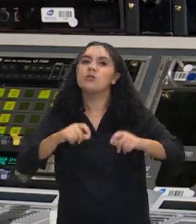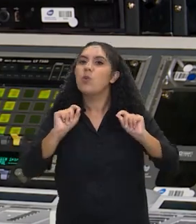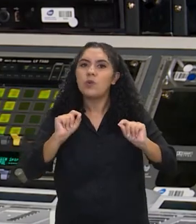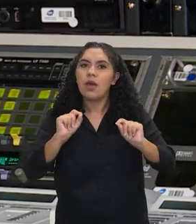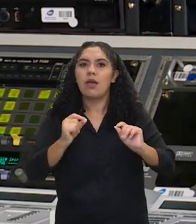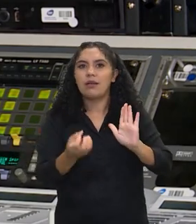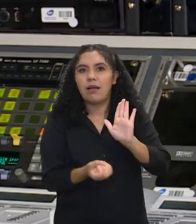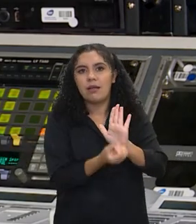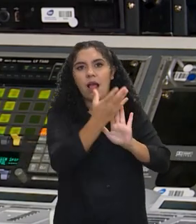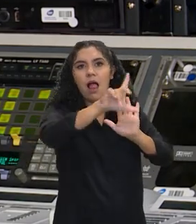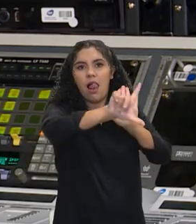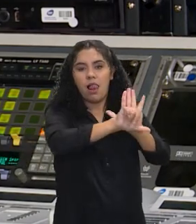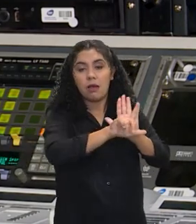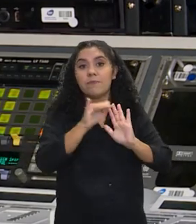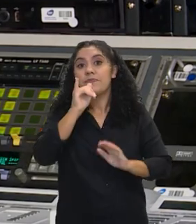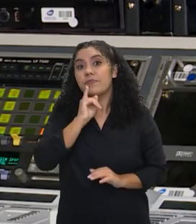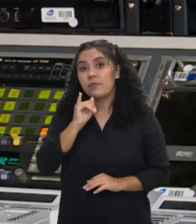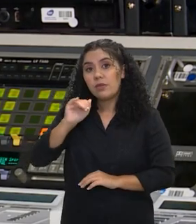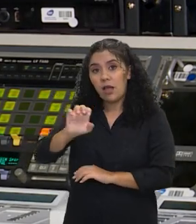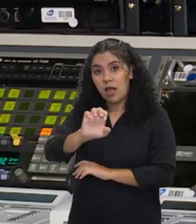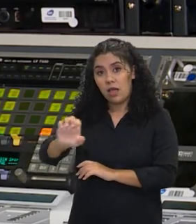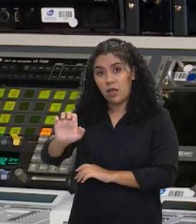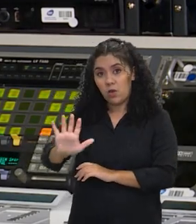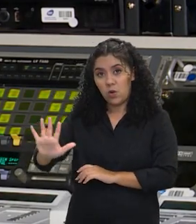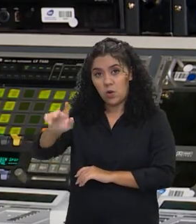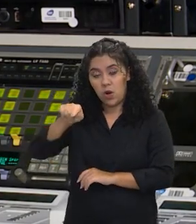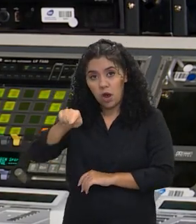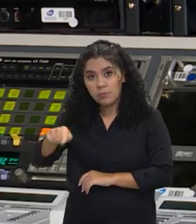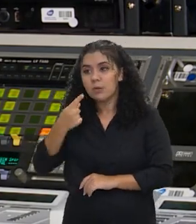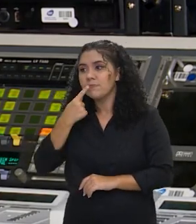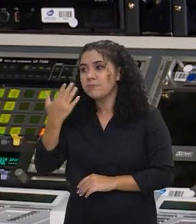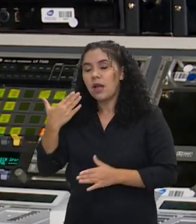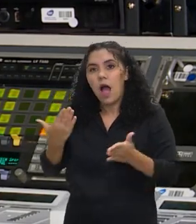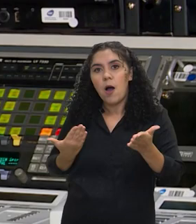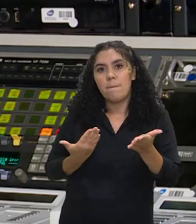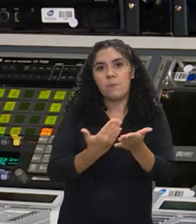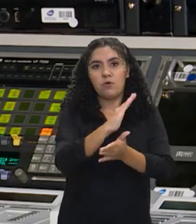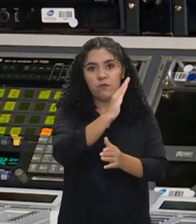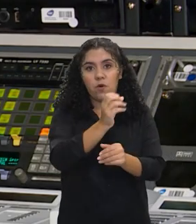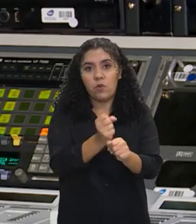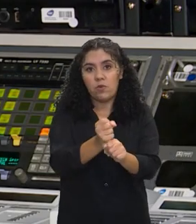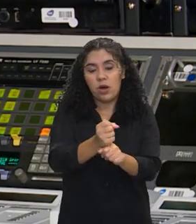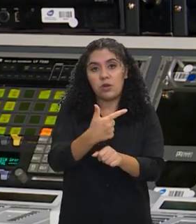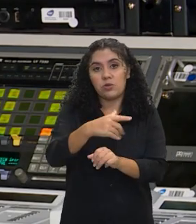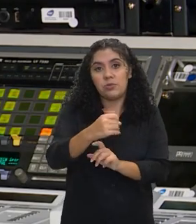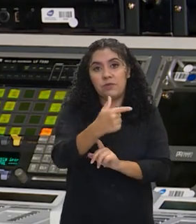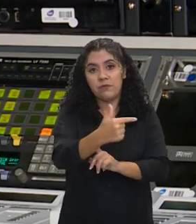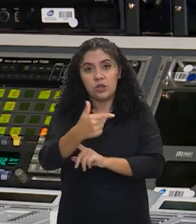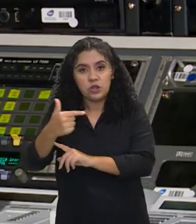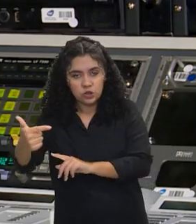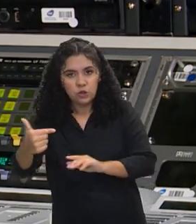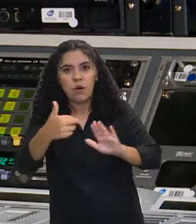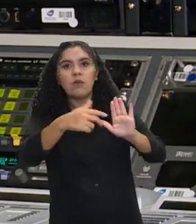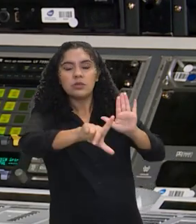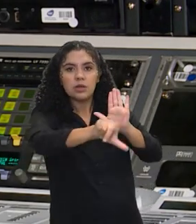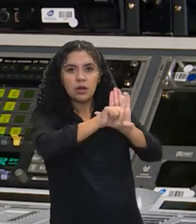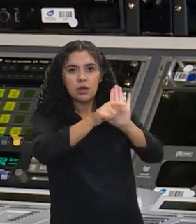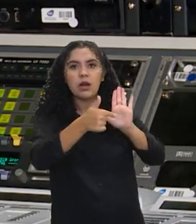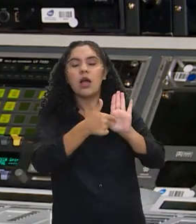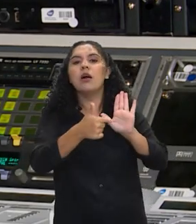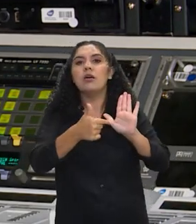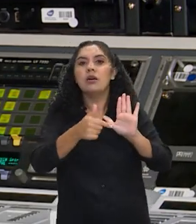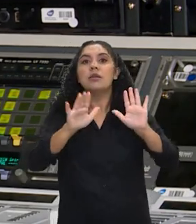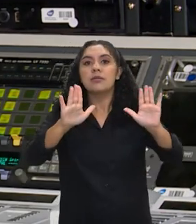acontecer. A Europa aprovou o seu instrumento de regulação em 2022 e isso passou a valer em